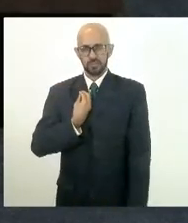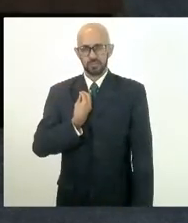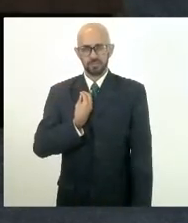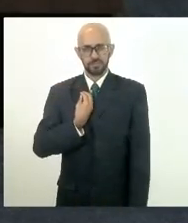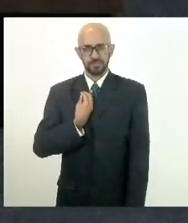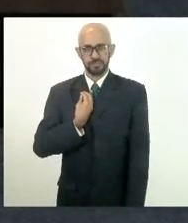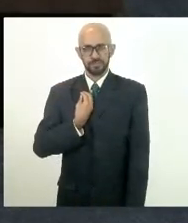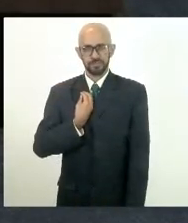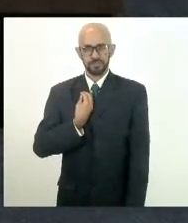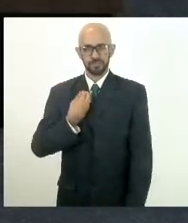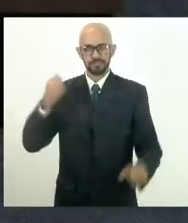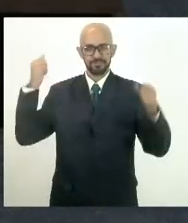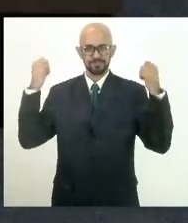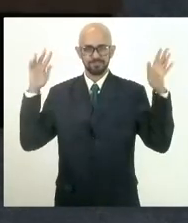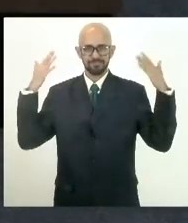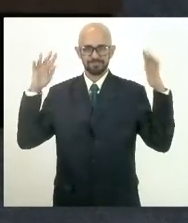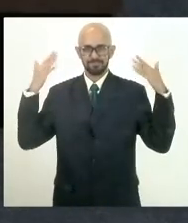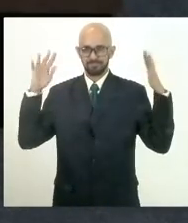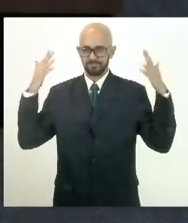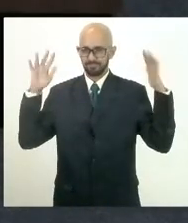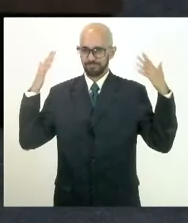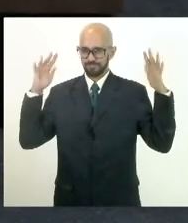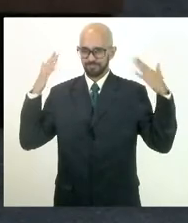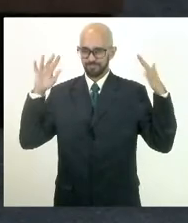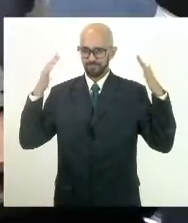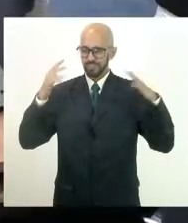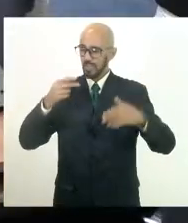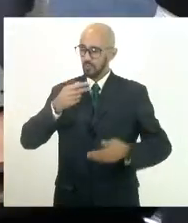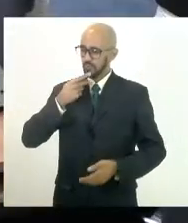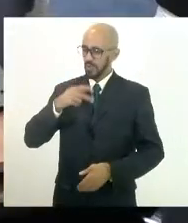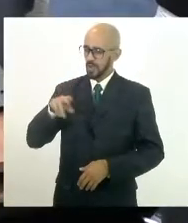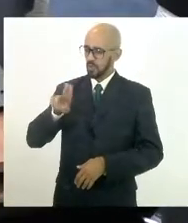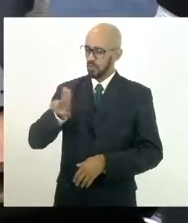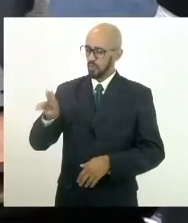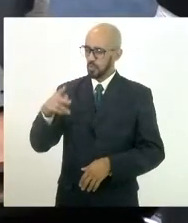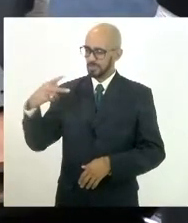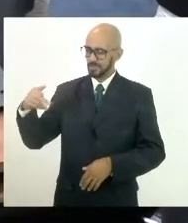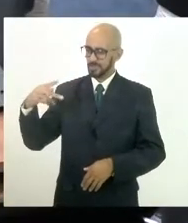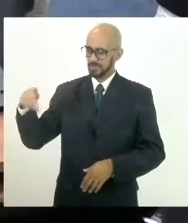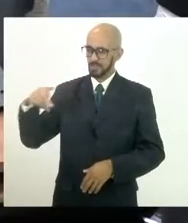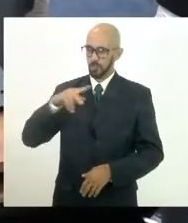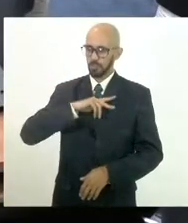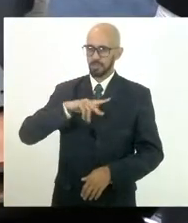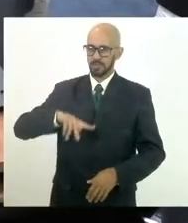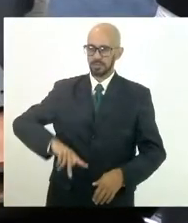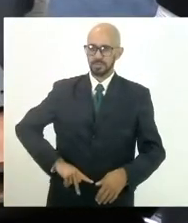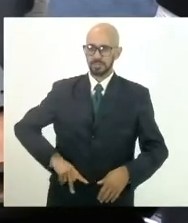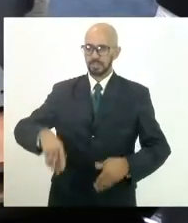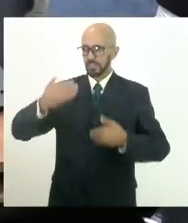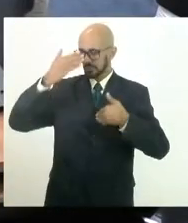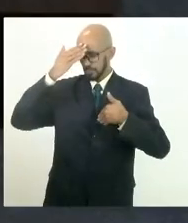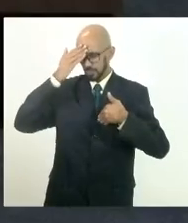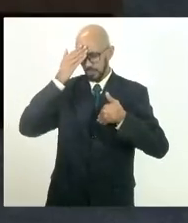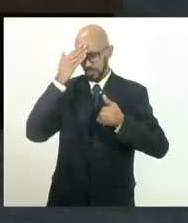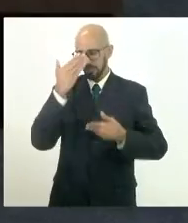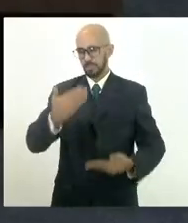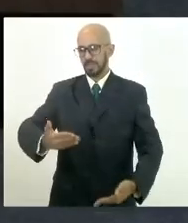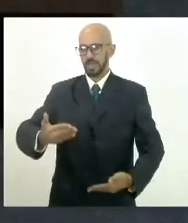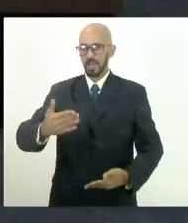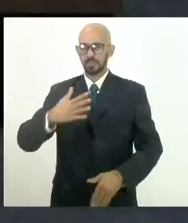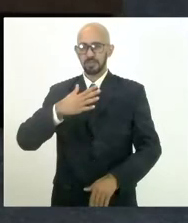maneira que eu falo em nome de Vossa Excelência esses agradecimentos, a minha